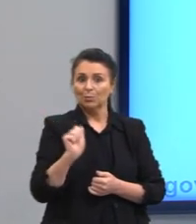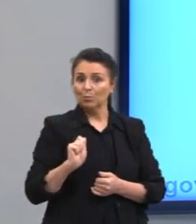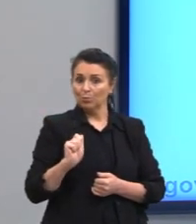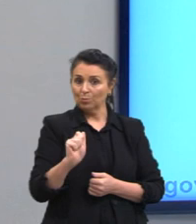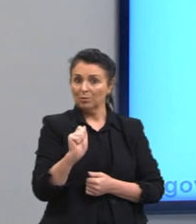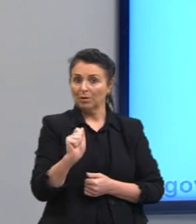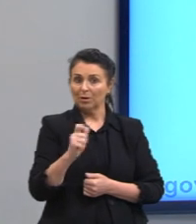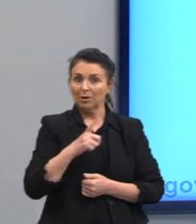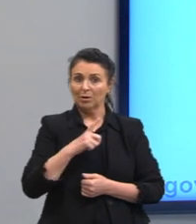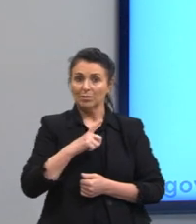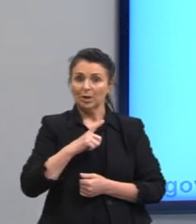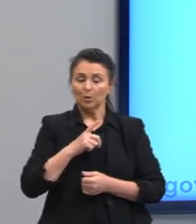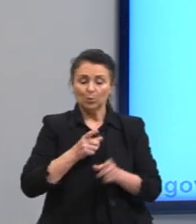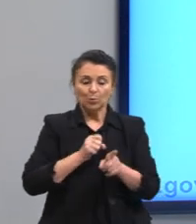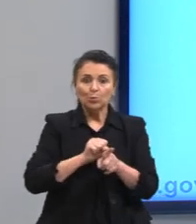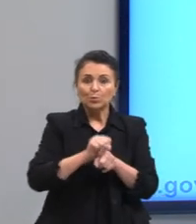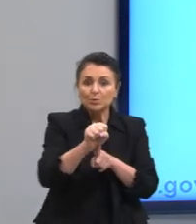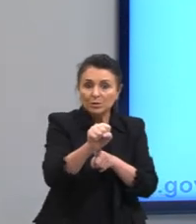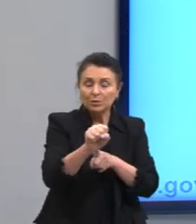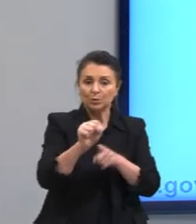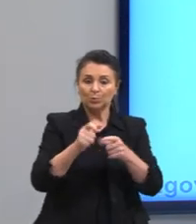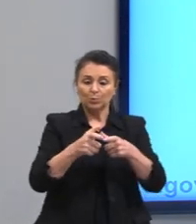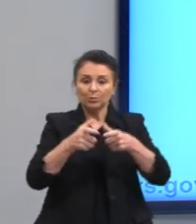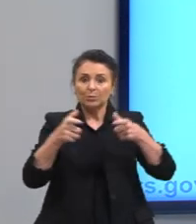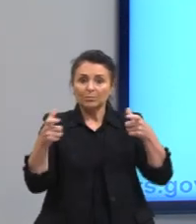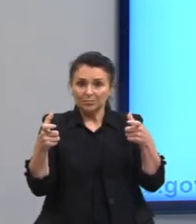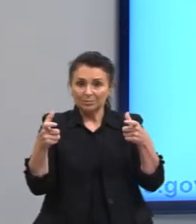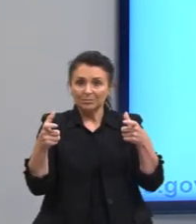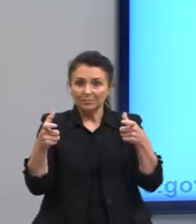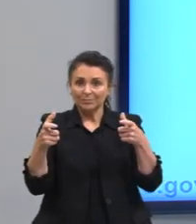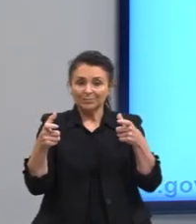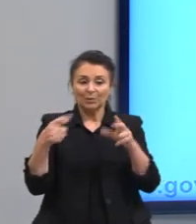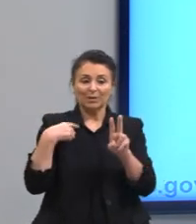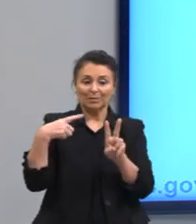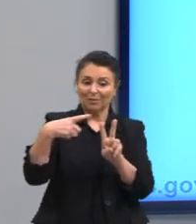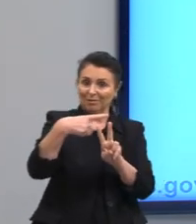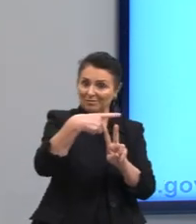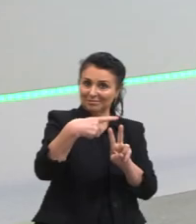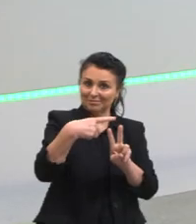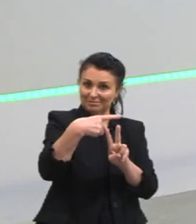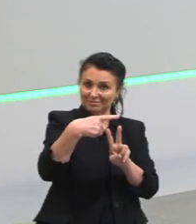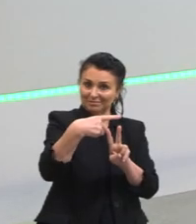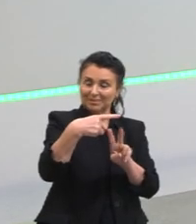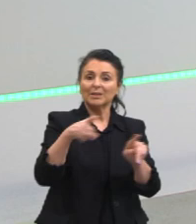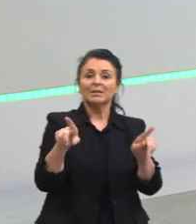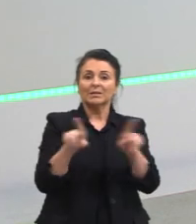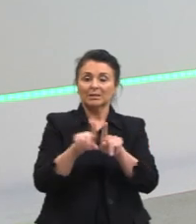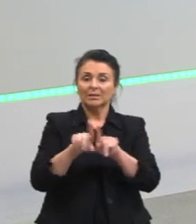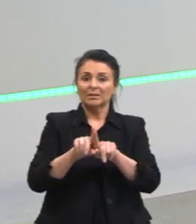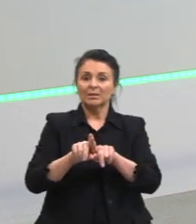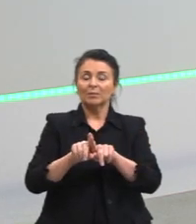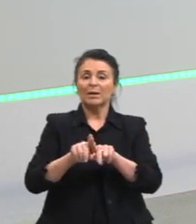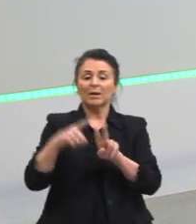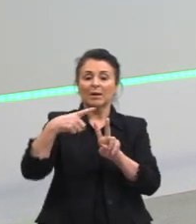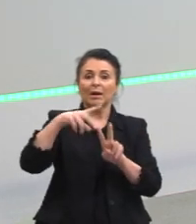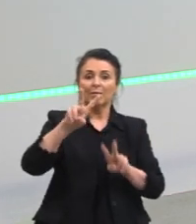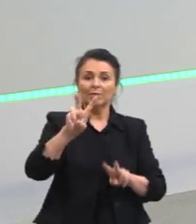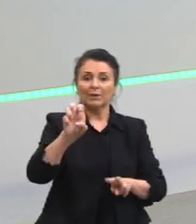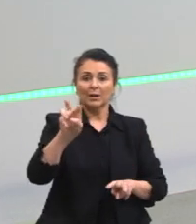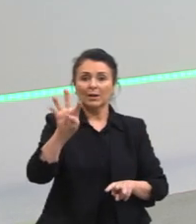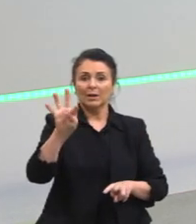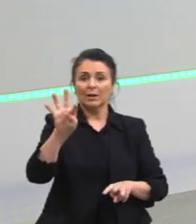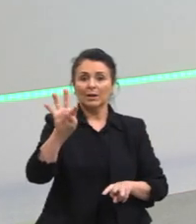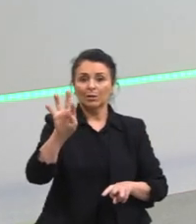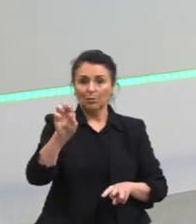um sentido, um tamanho, né? Uma orientação. Então, os vetores, eles são um pouquinho mais